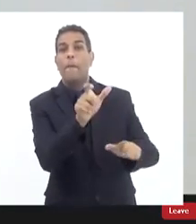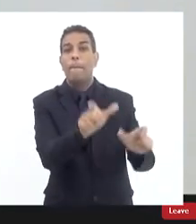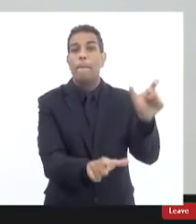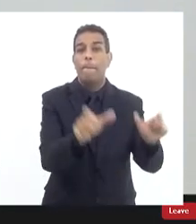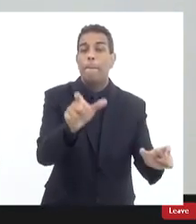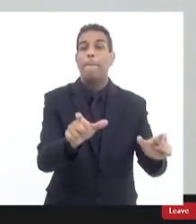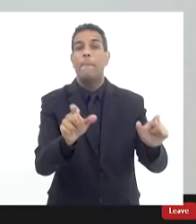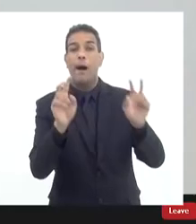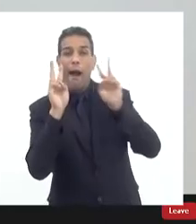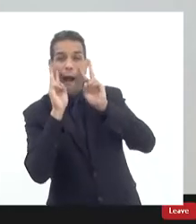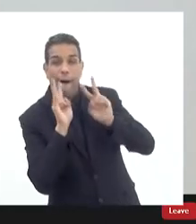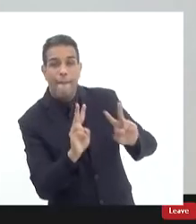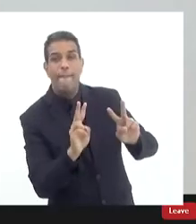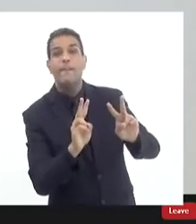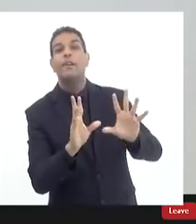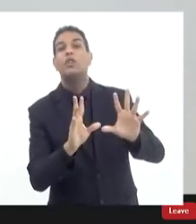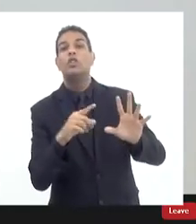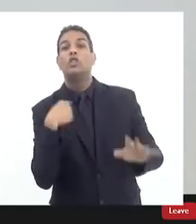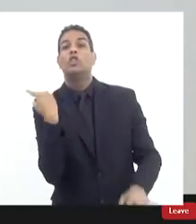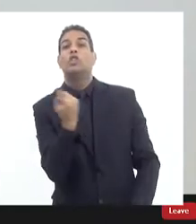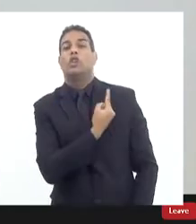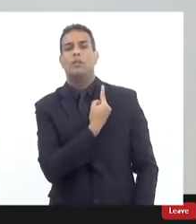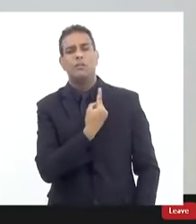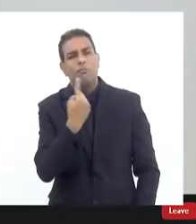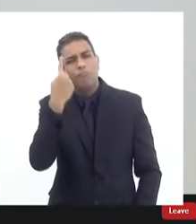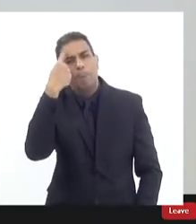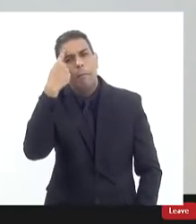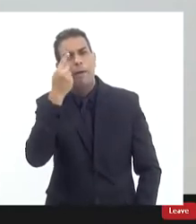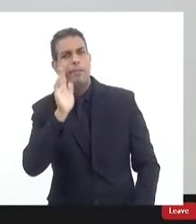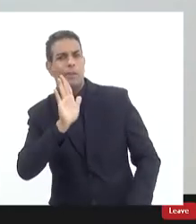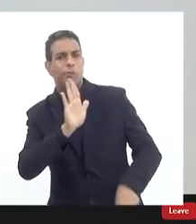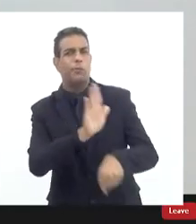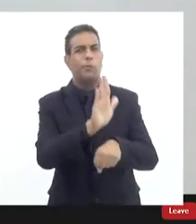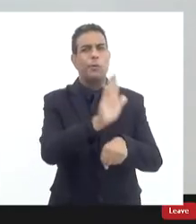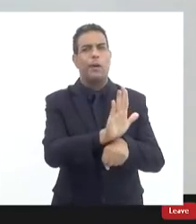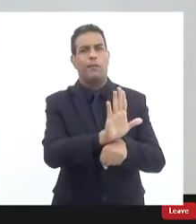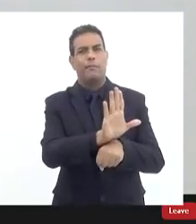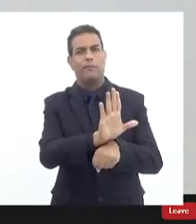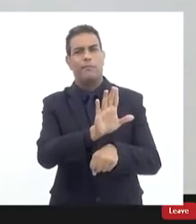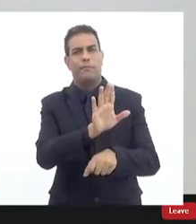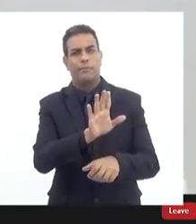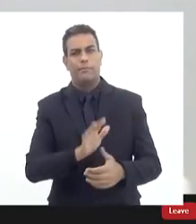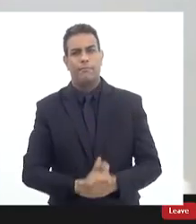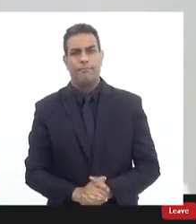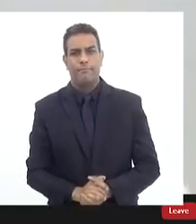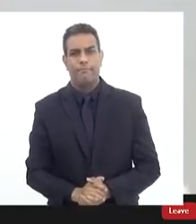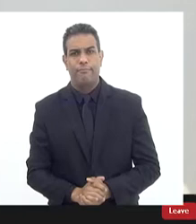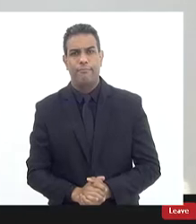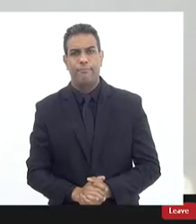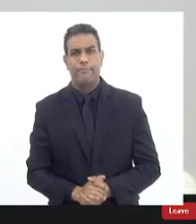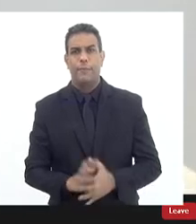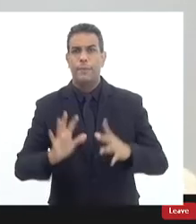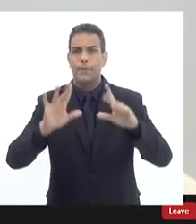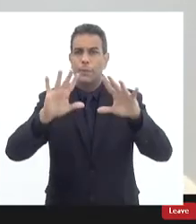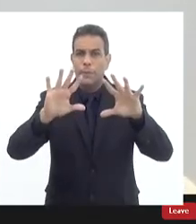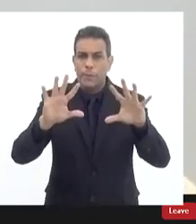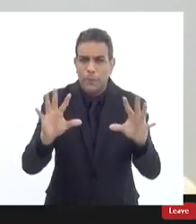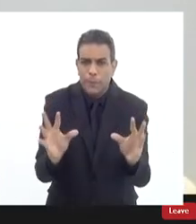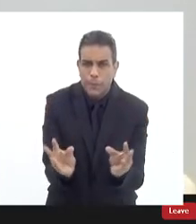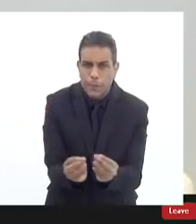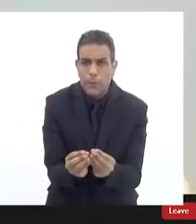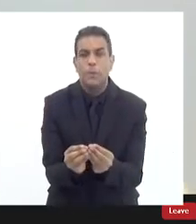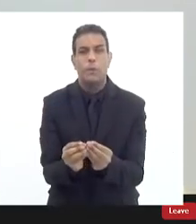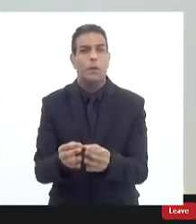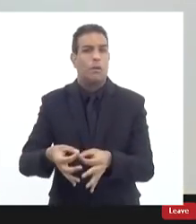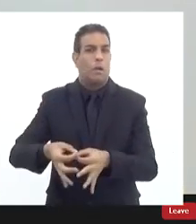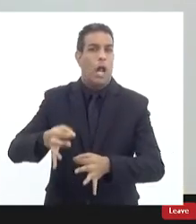os quais nós fomos instituídos e vocacionados a servir então só resumindo porque eu já passei